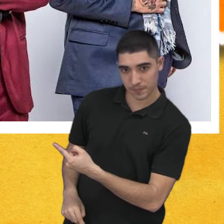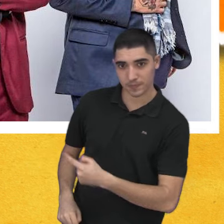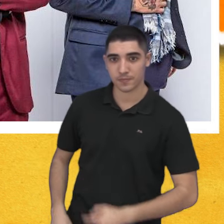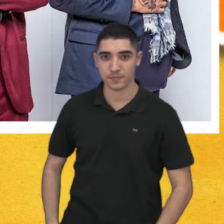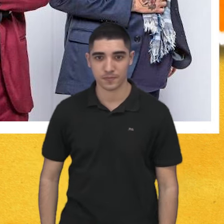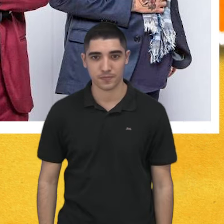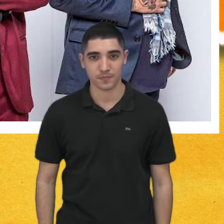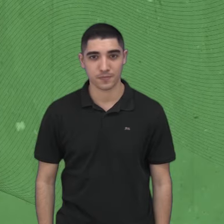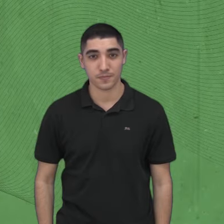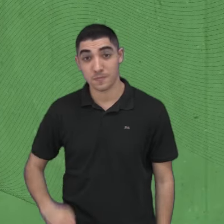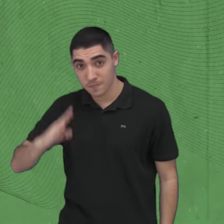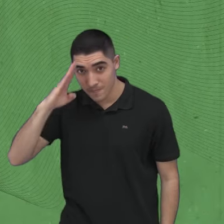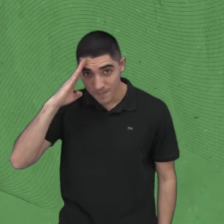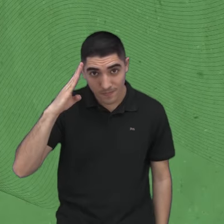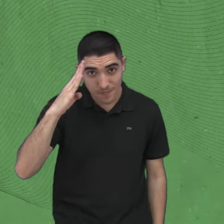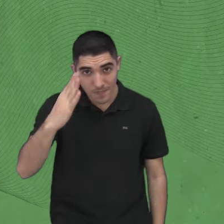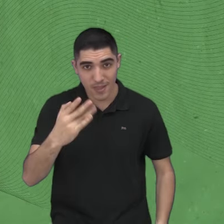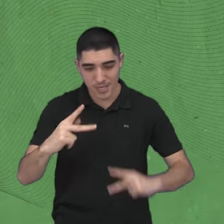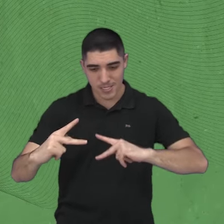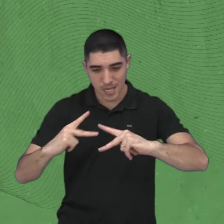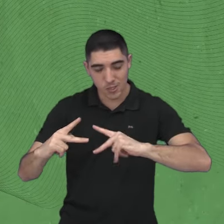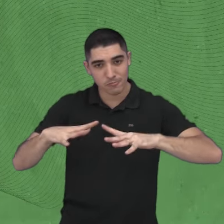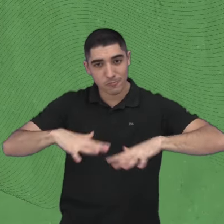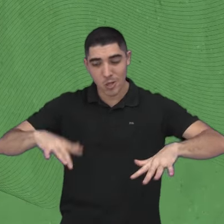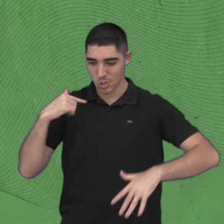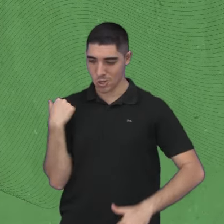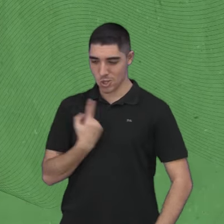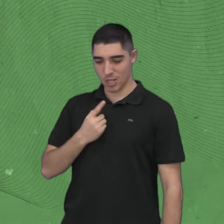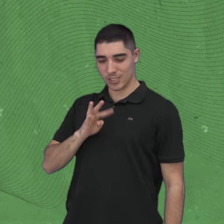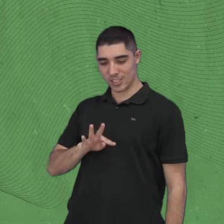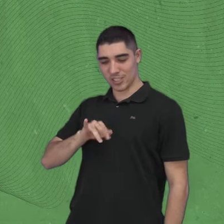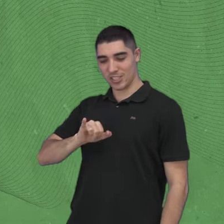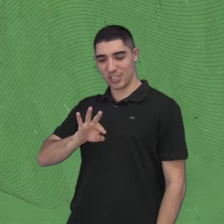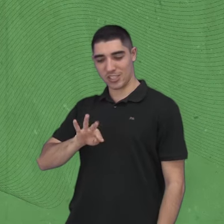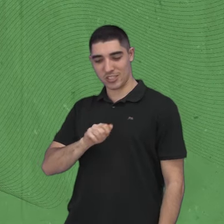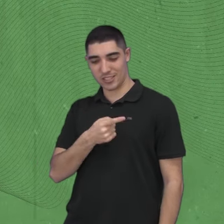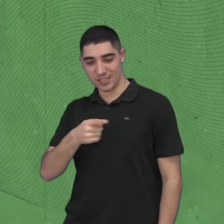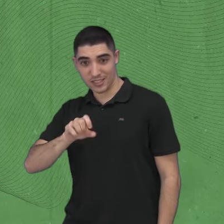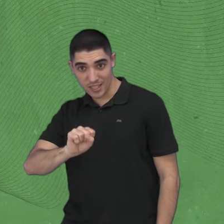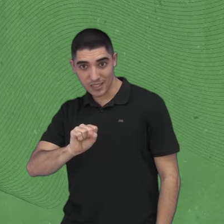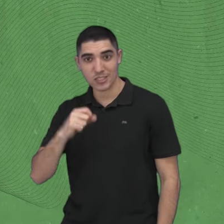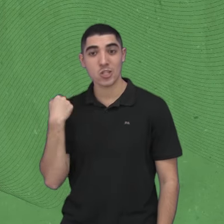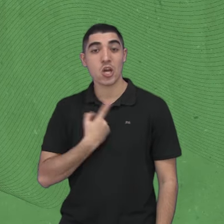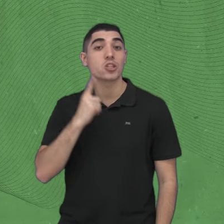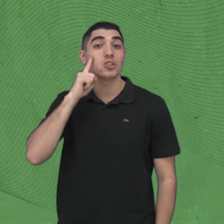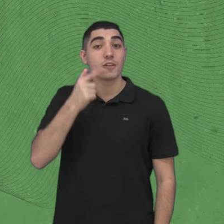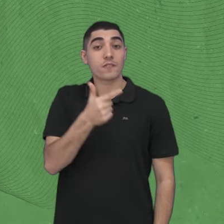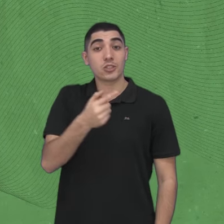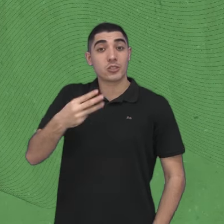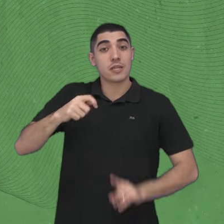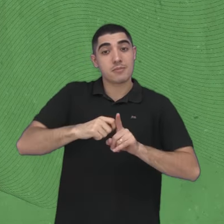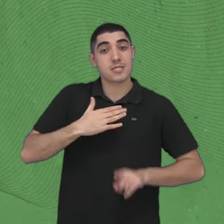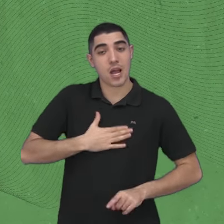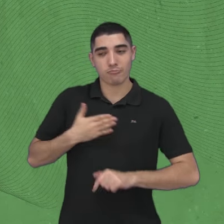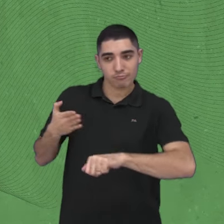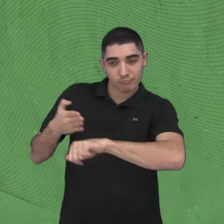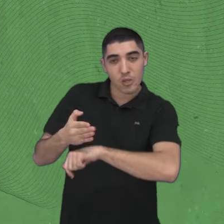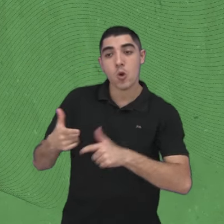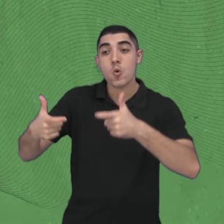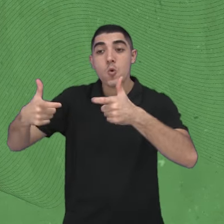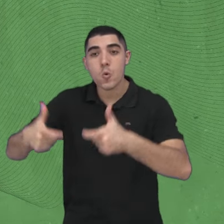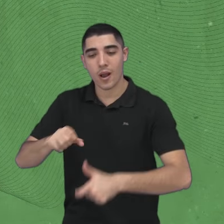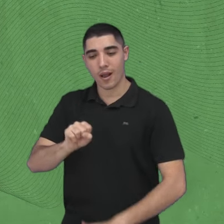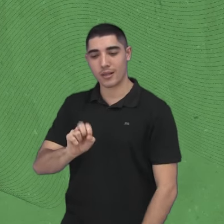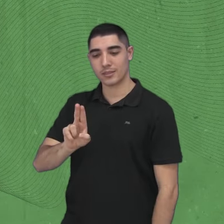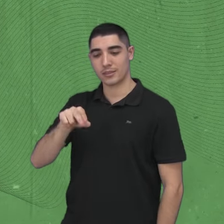.com.br. Alô, alô, São José dos Campos, nós somos os Titãs. Estaremos aí no dia 23 de agosto,